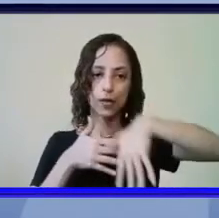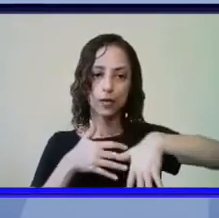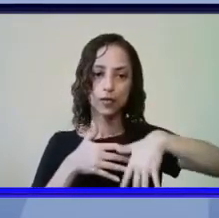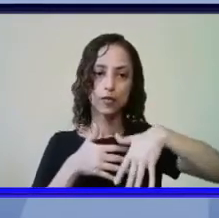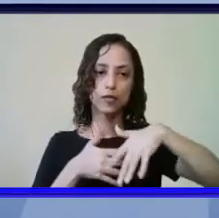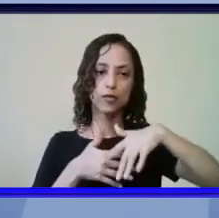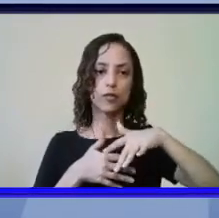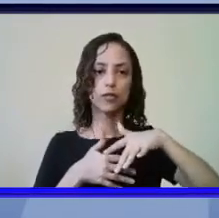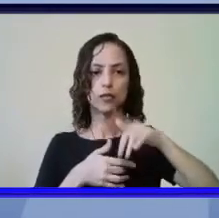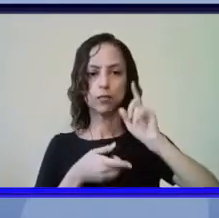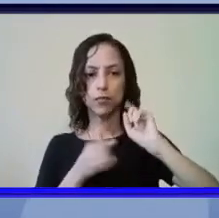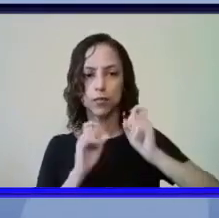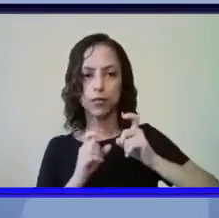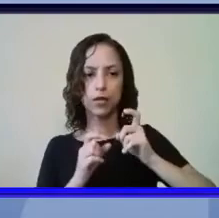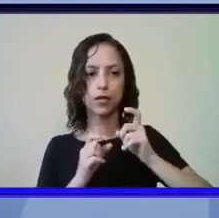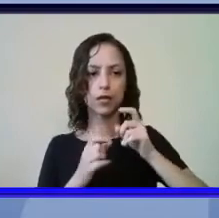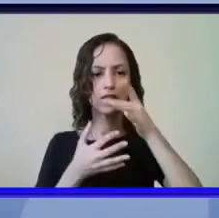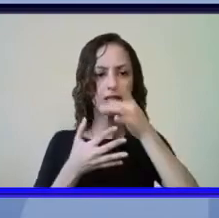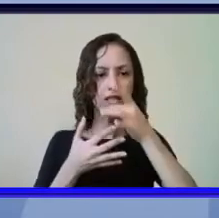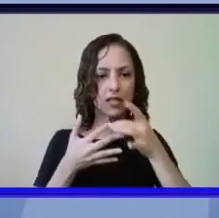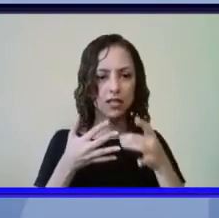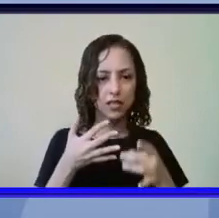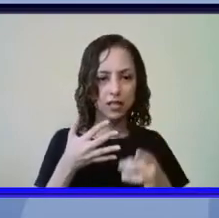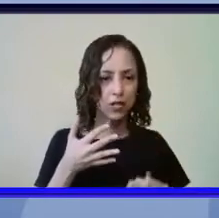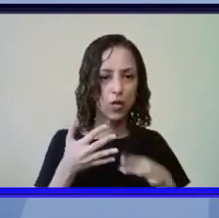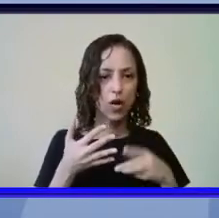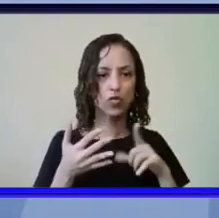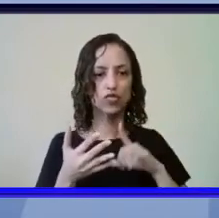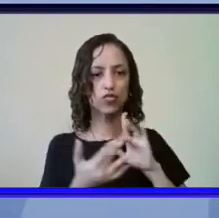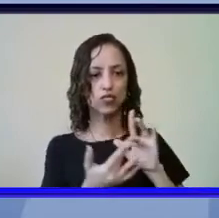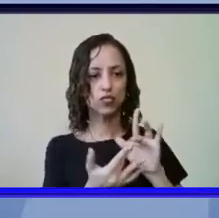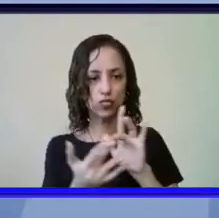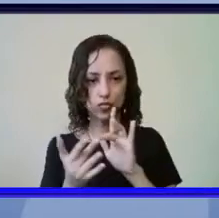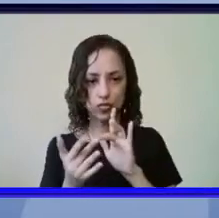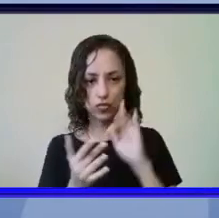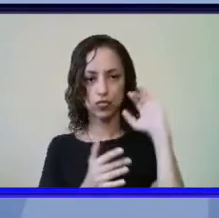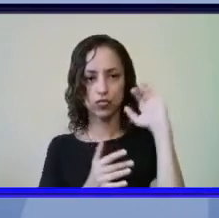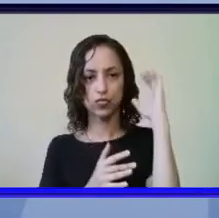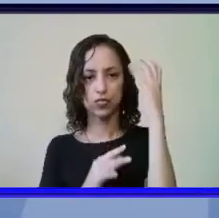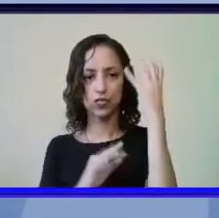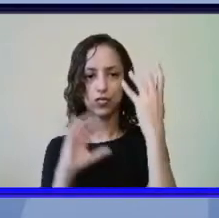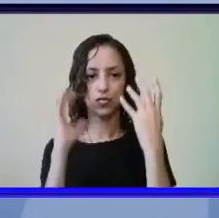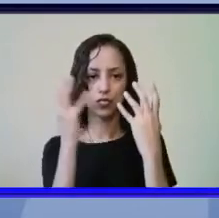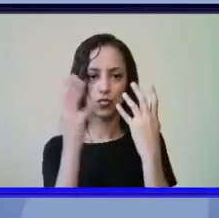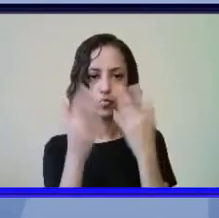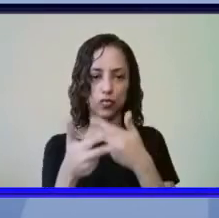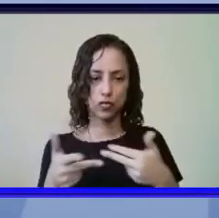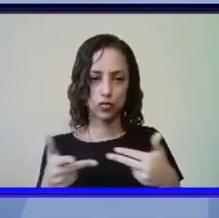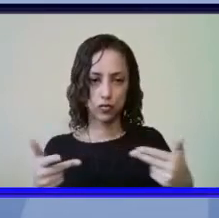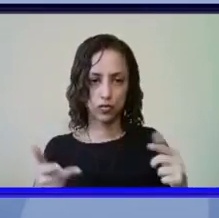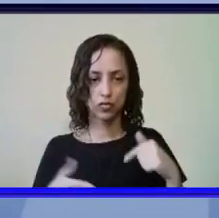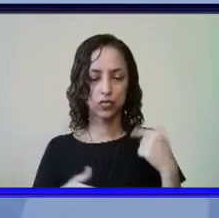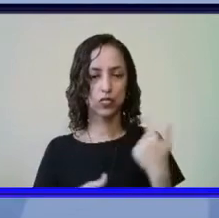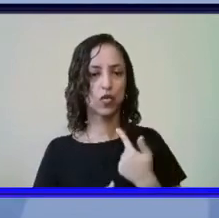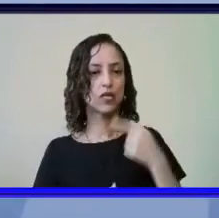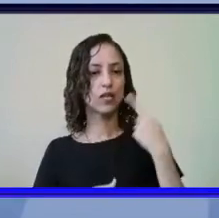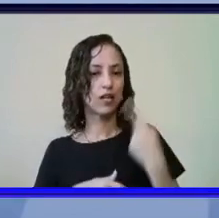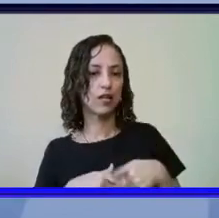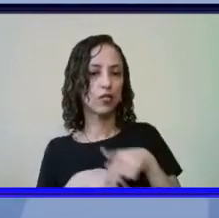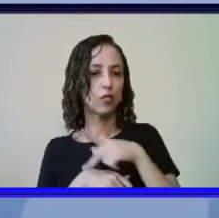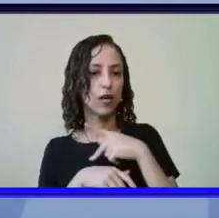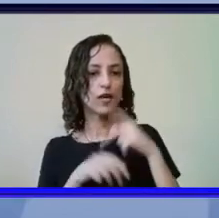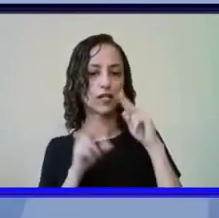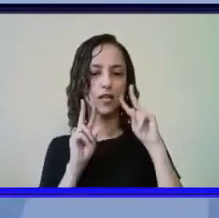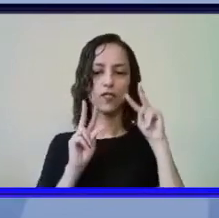as espécies com as quais a gente convive na natureza nós somos considerados um país